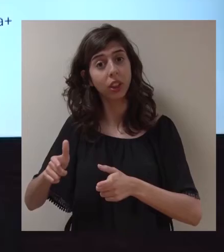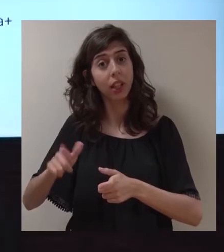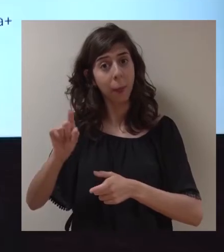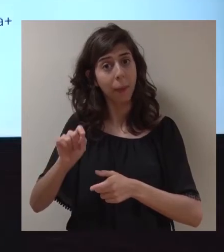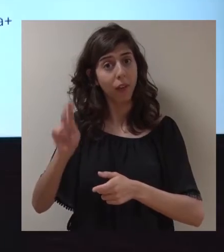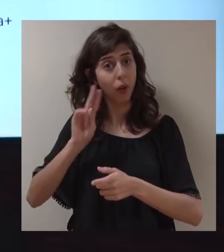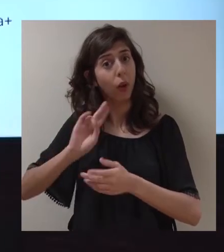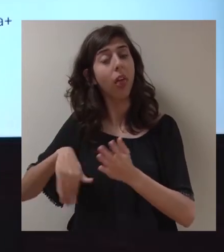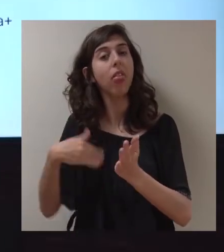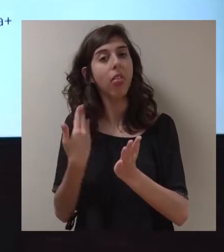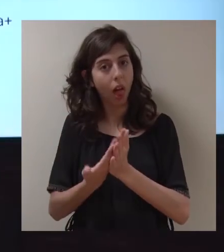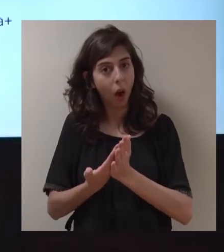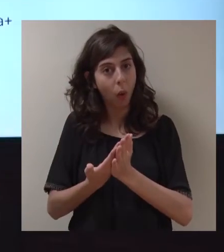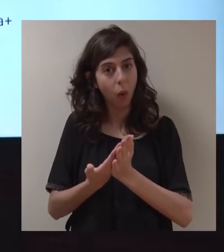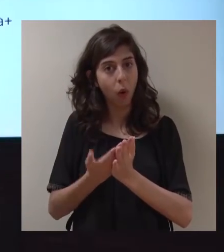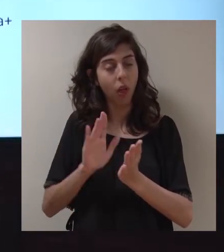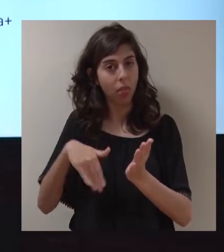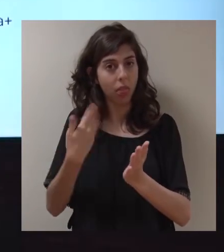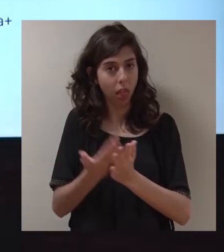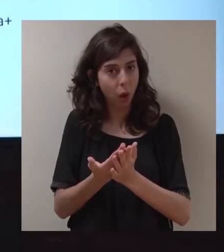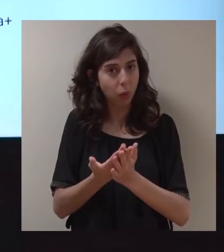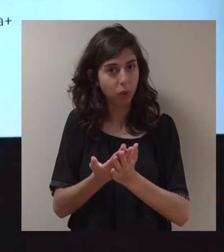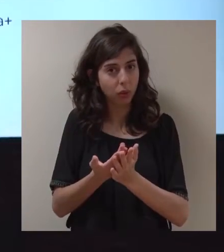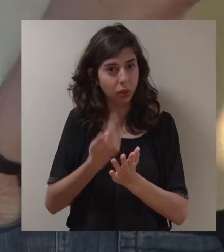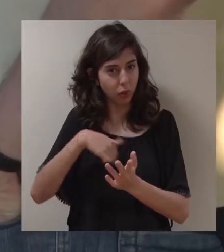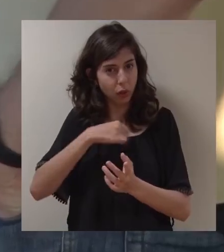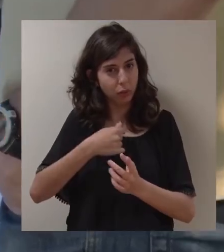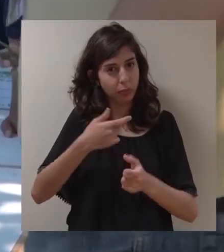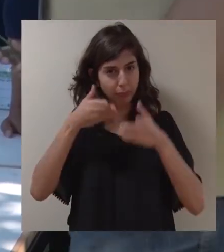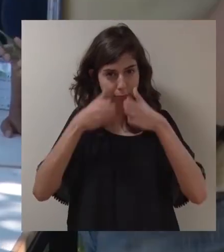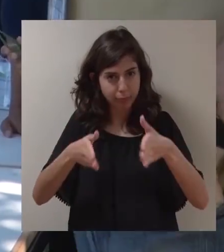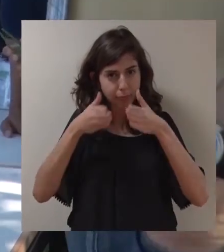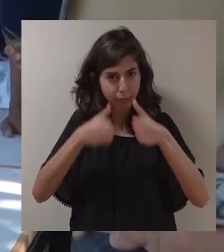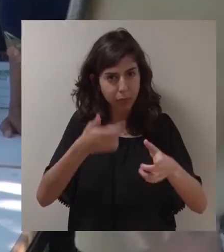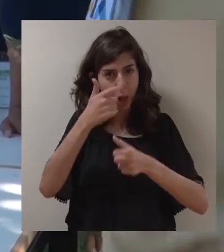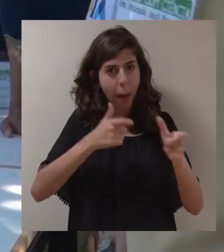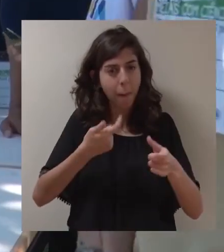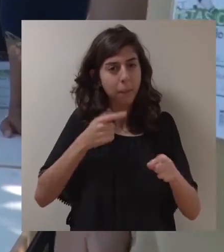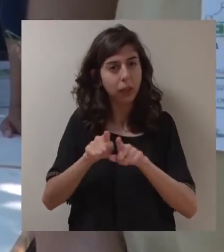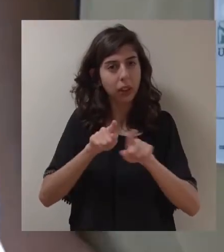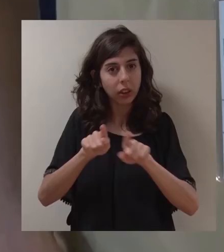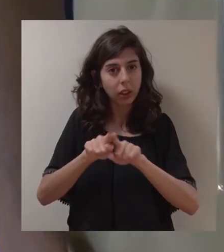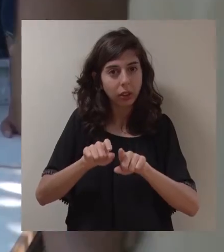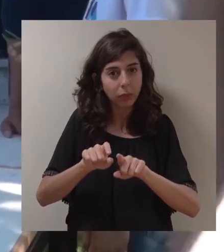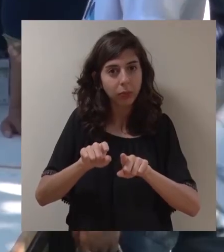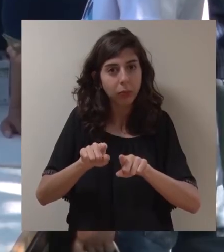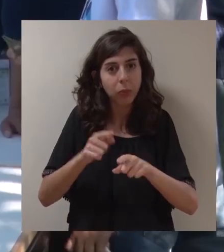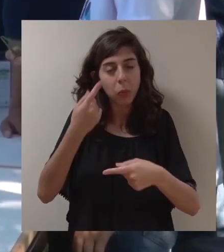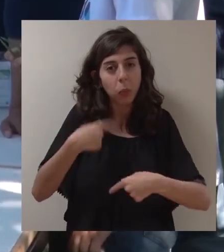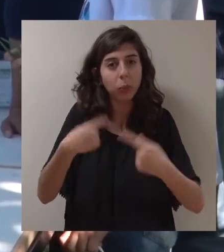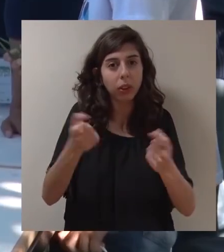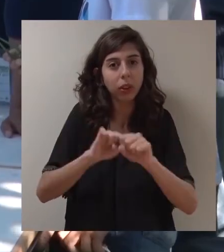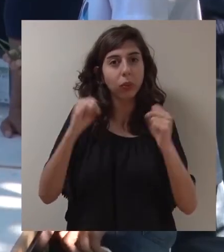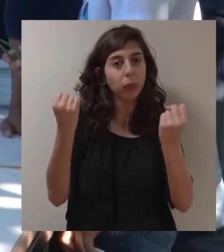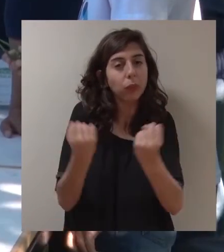fora do município aquilo que é a nossa componente humanista, nossa política pública municipal de